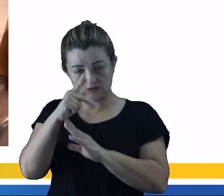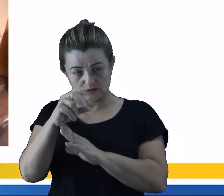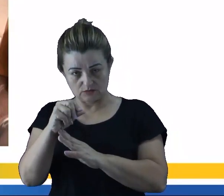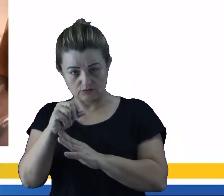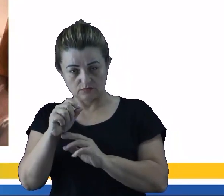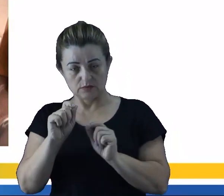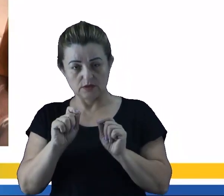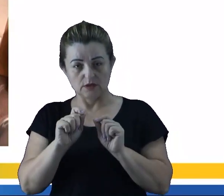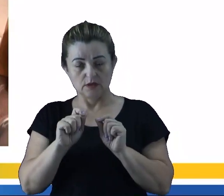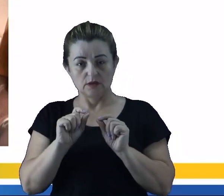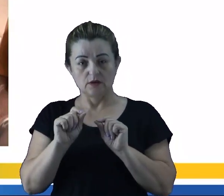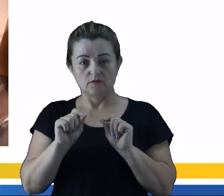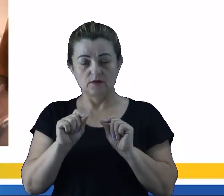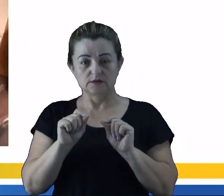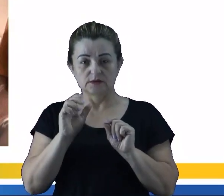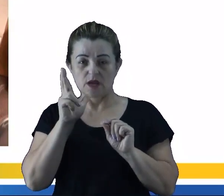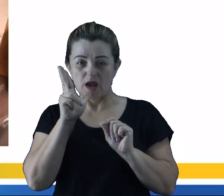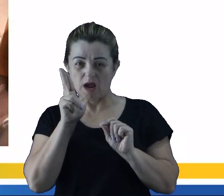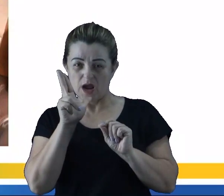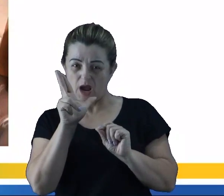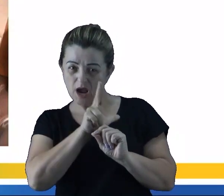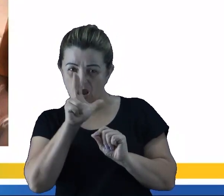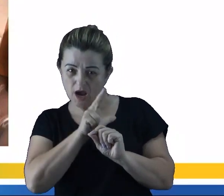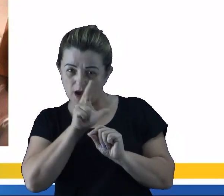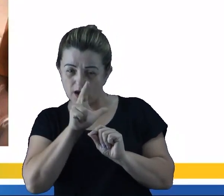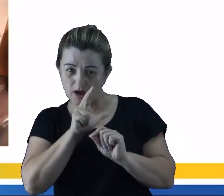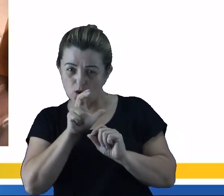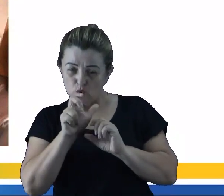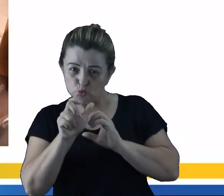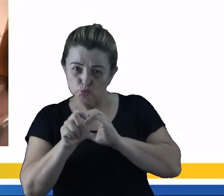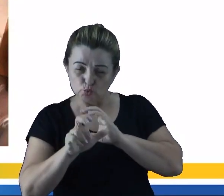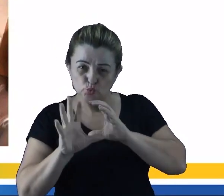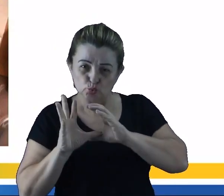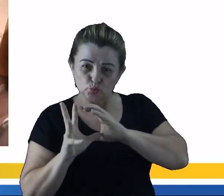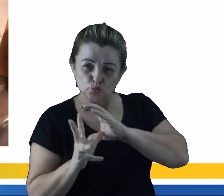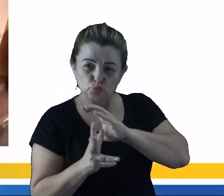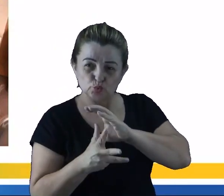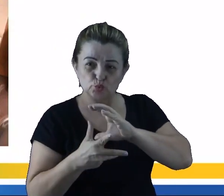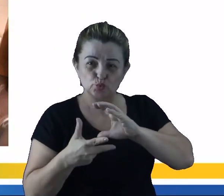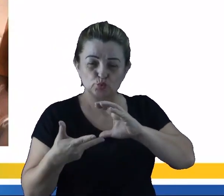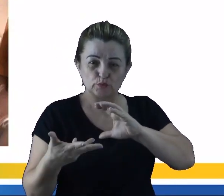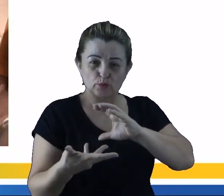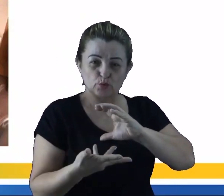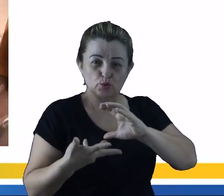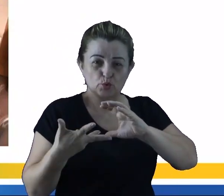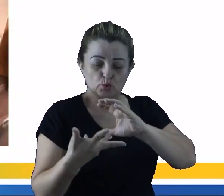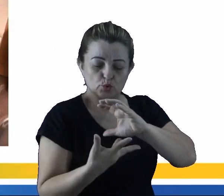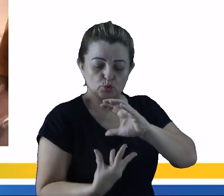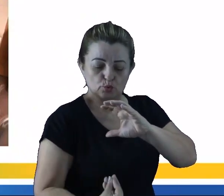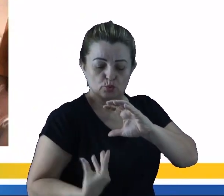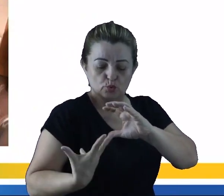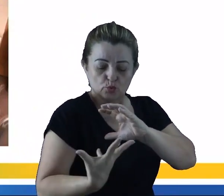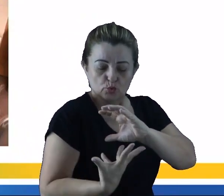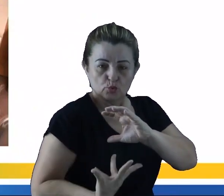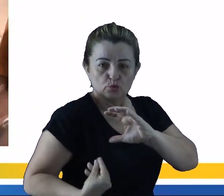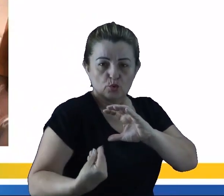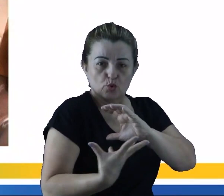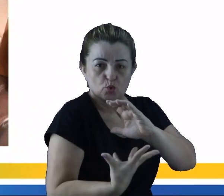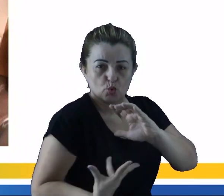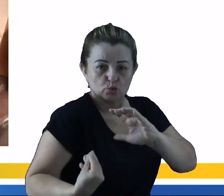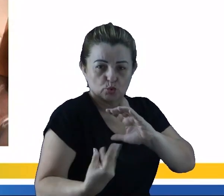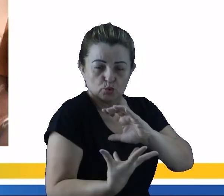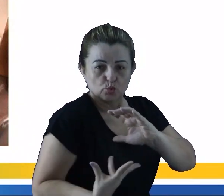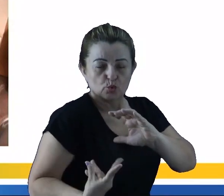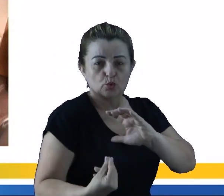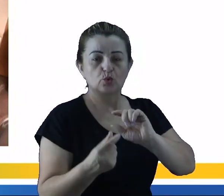correr, a gente pode acelerar esse processo utilizando uma centrífuga, né, então aí um exemplo é quando a gente centrifuga ali o